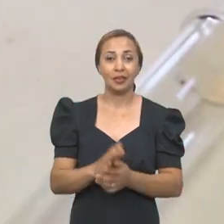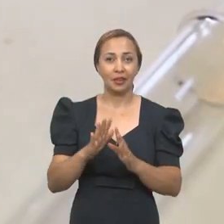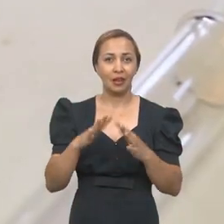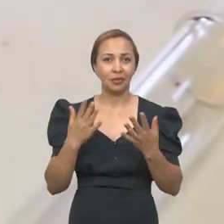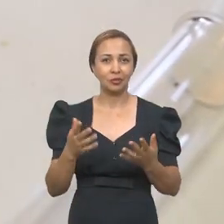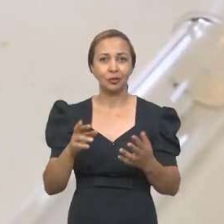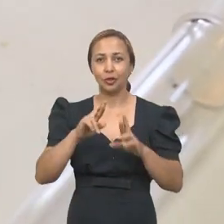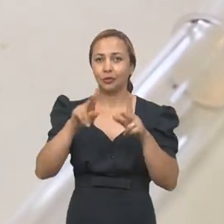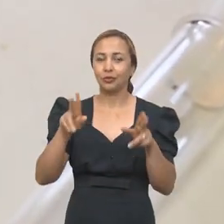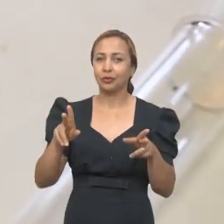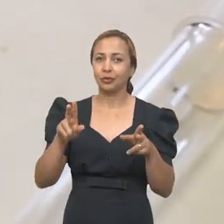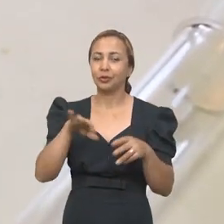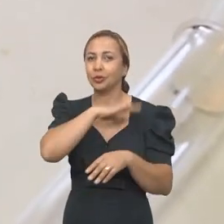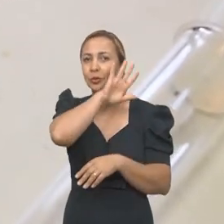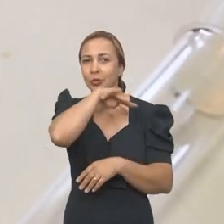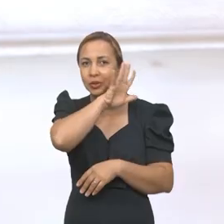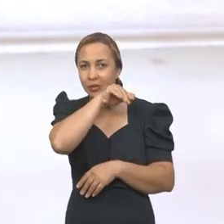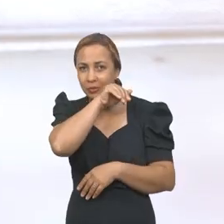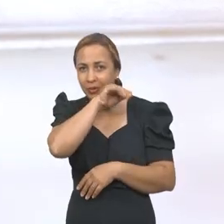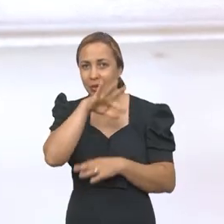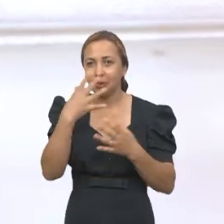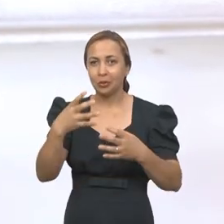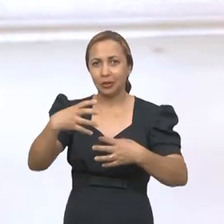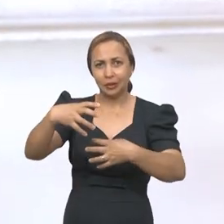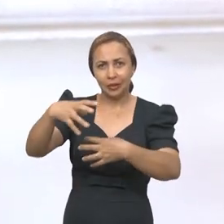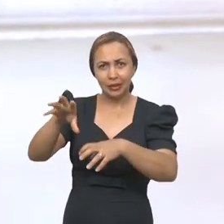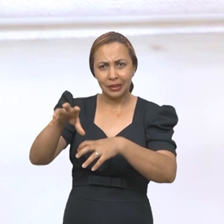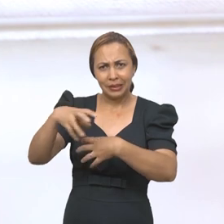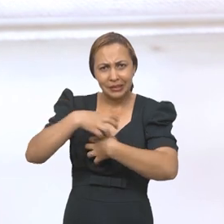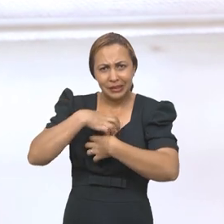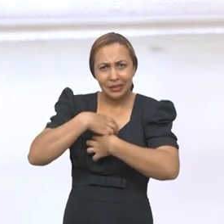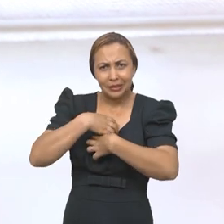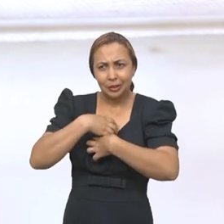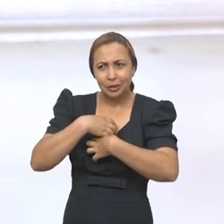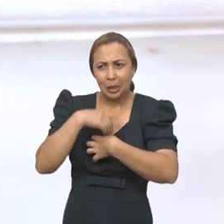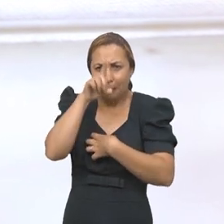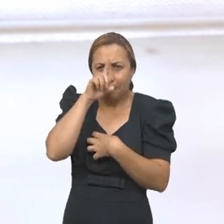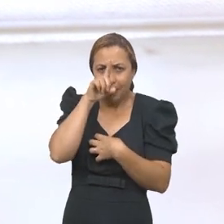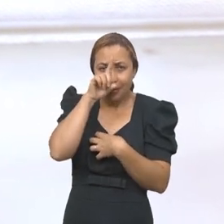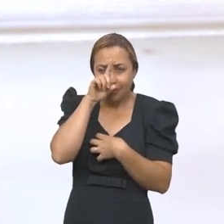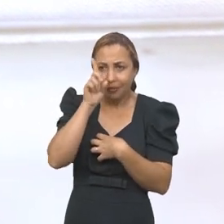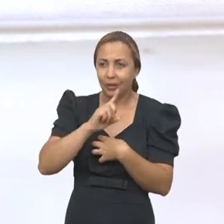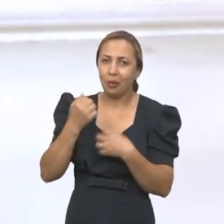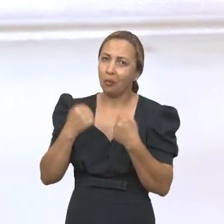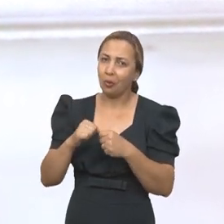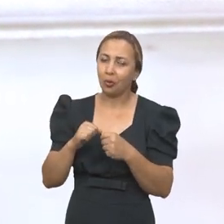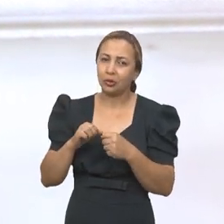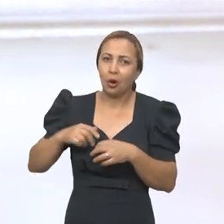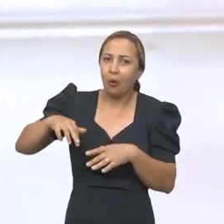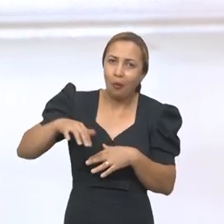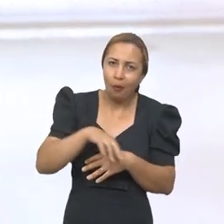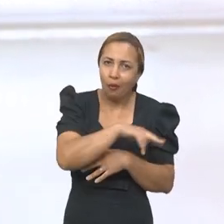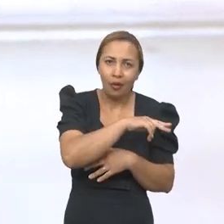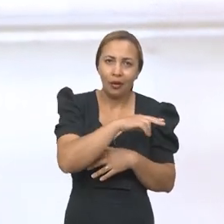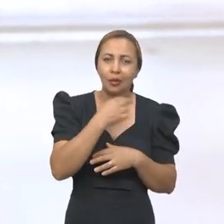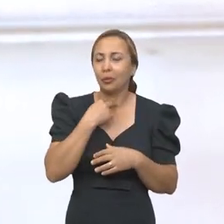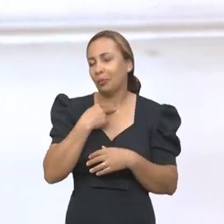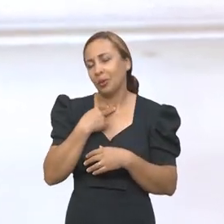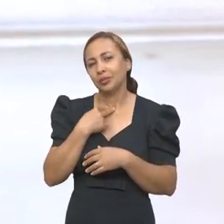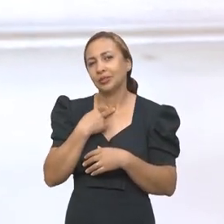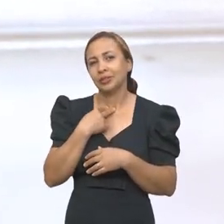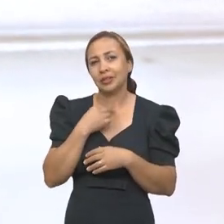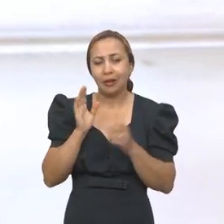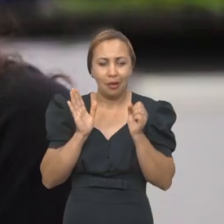Então, diferente dos animais, quando elas se sentem ameaçadas, elas não podem sair correndo, né? Se